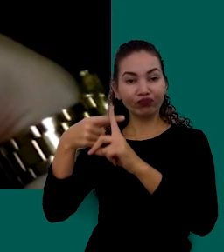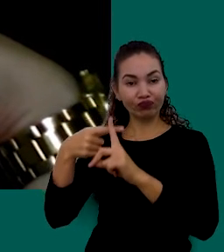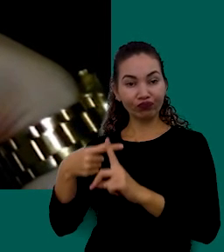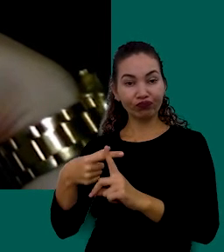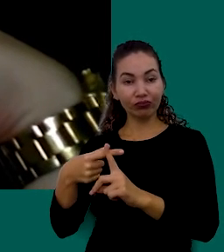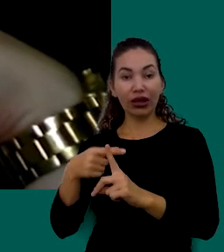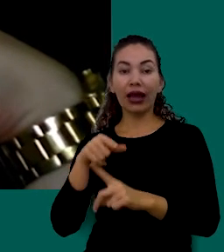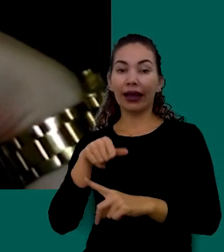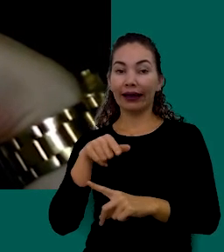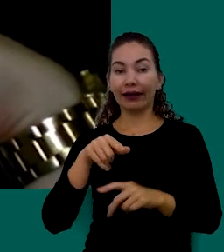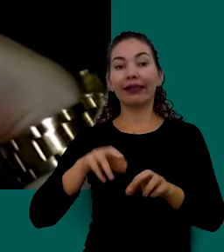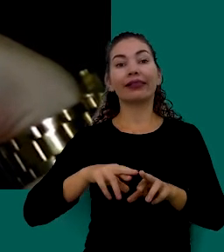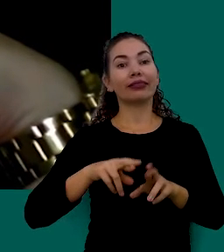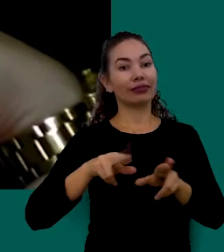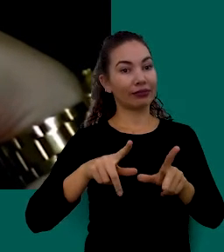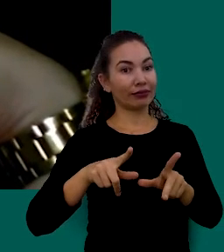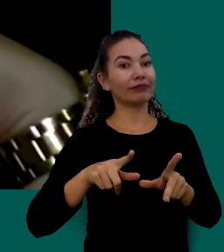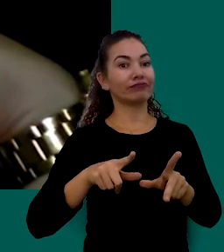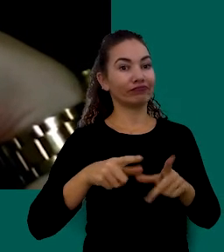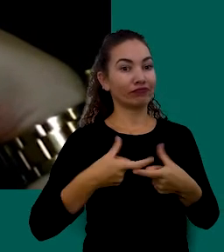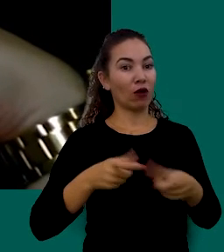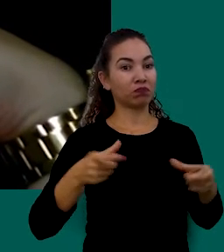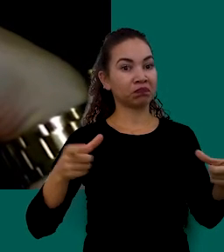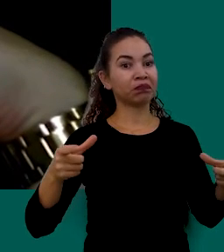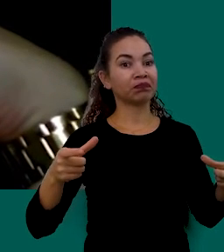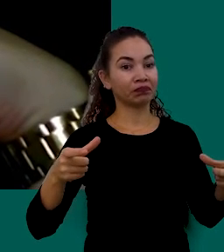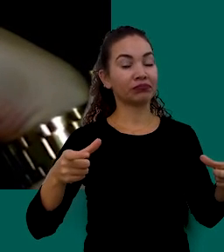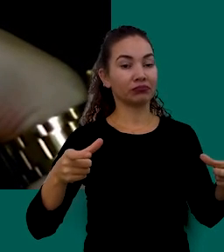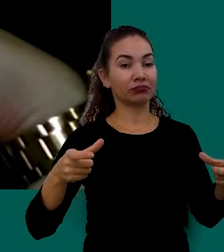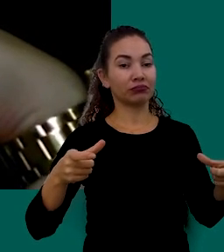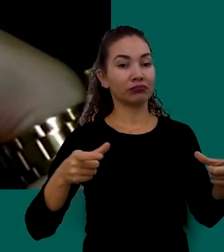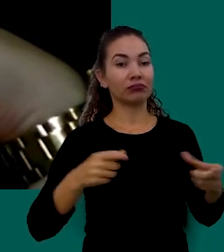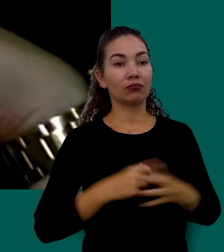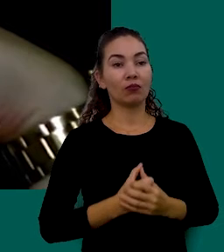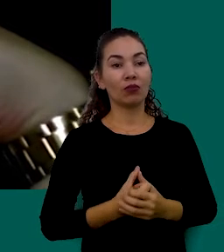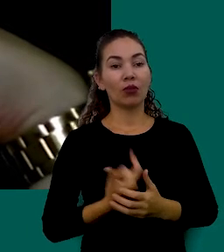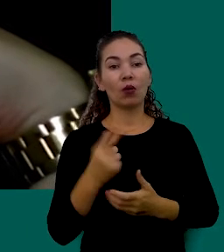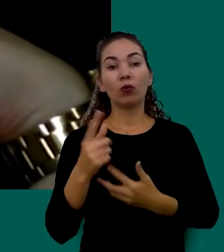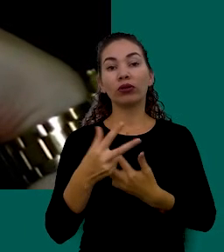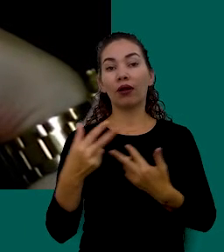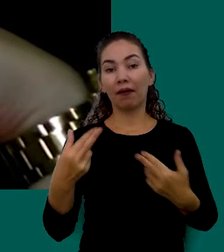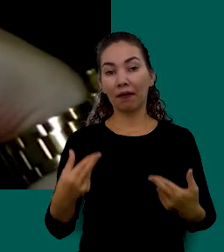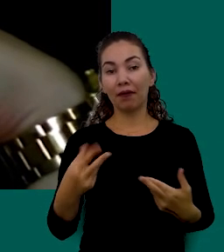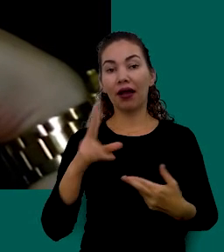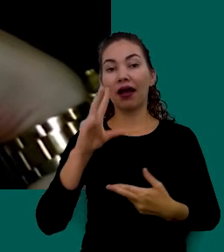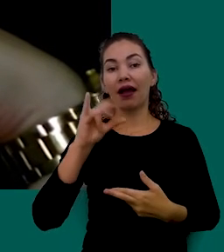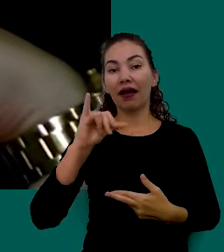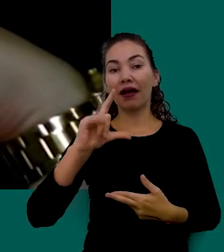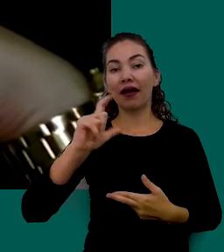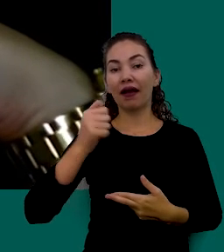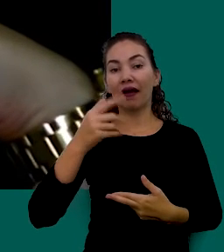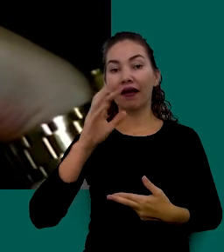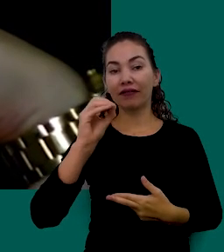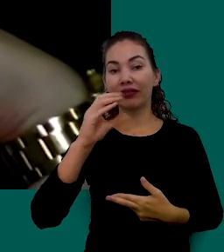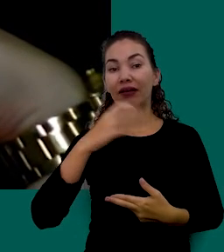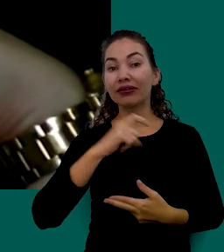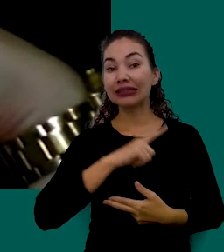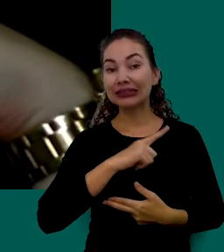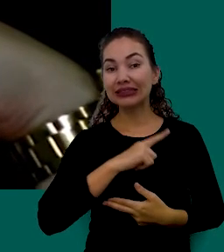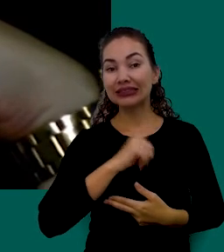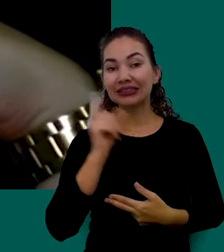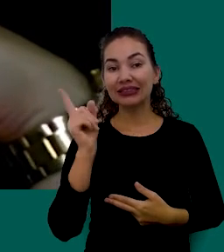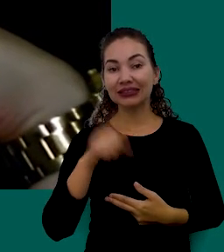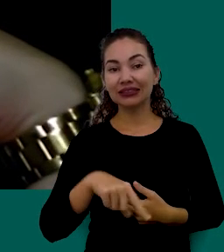Fazer Uma Diferença Enorbe Outro Vilão Que Temos É